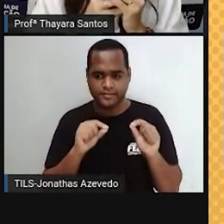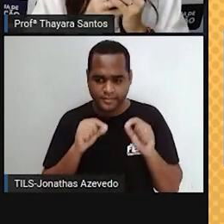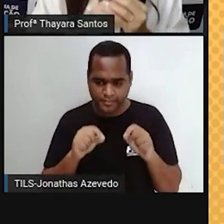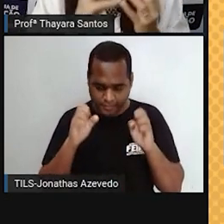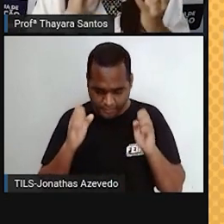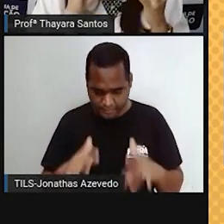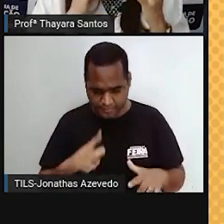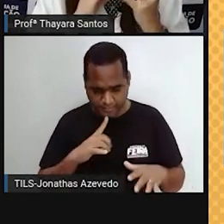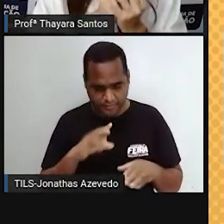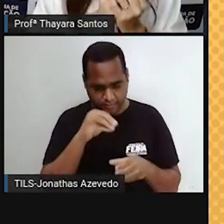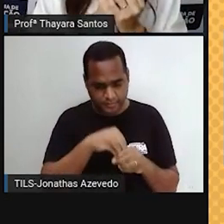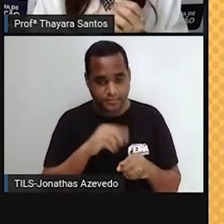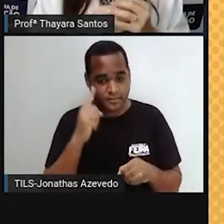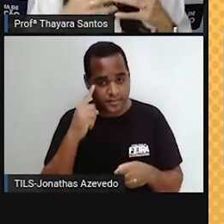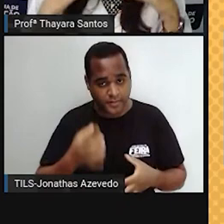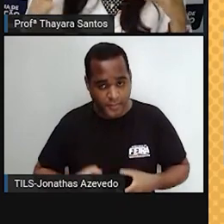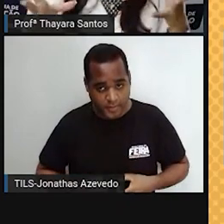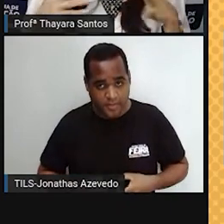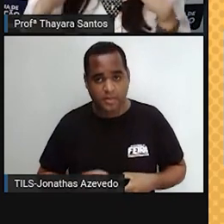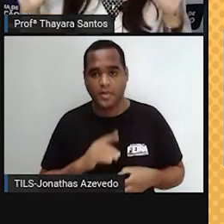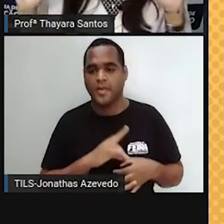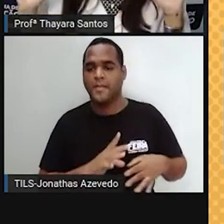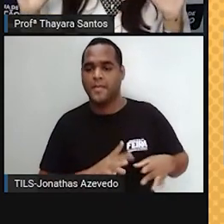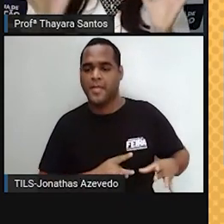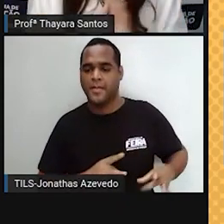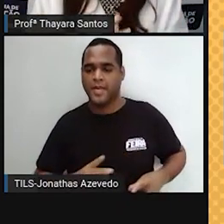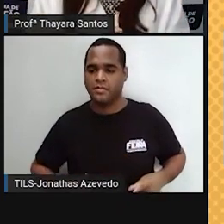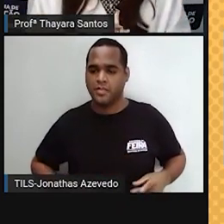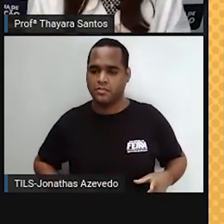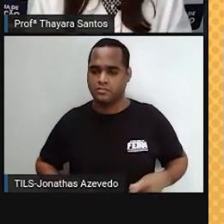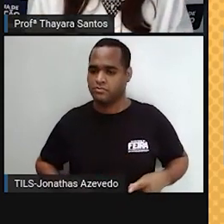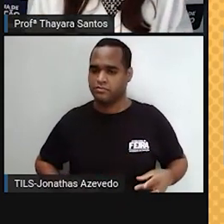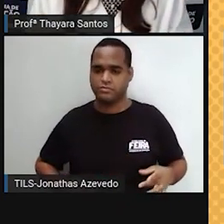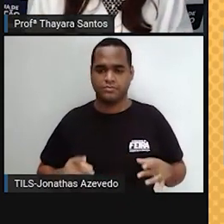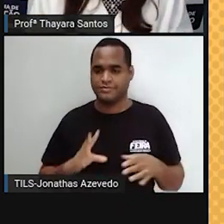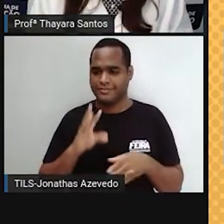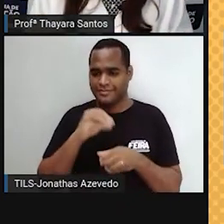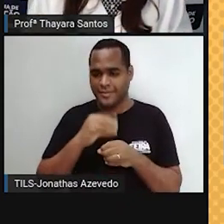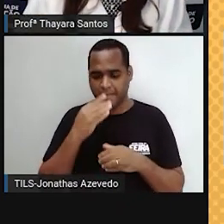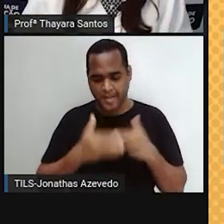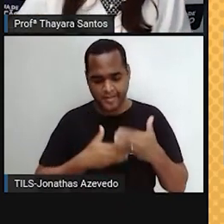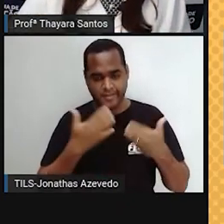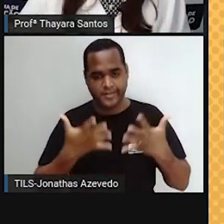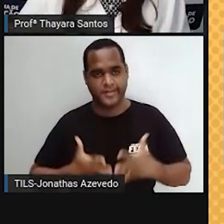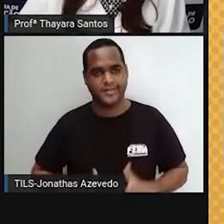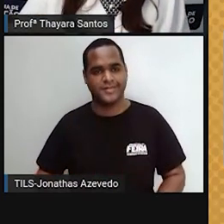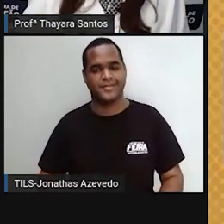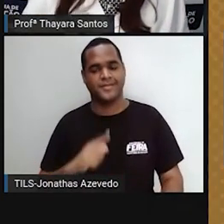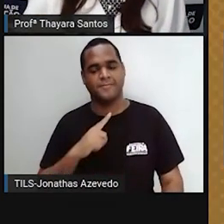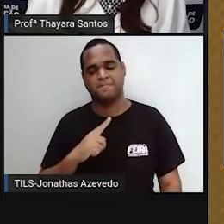implanta nele e fica ali grudado. E lá ele vai se desenvolver até a hora do seu nascimento.